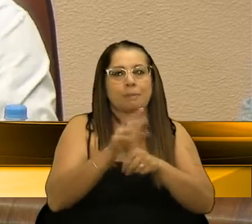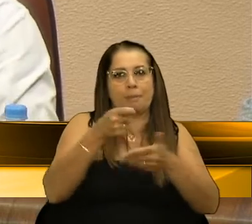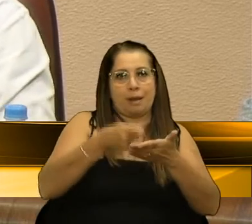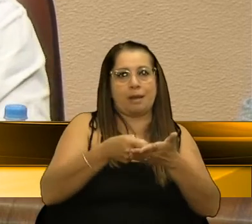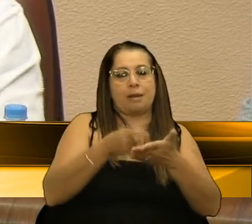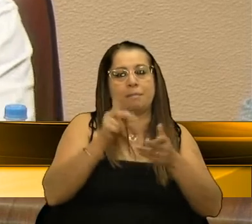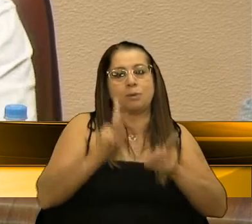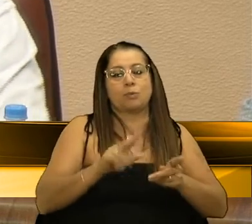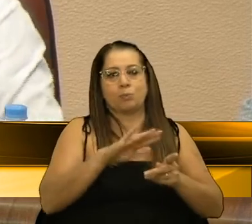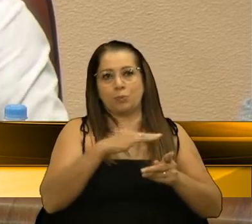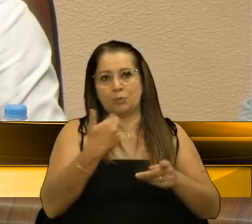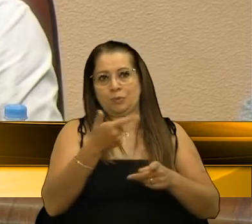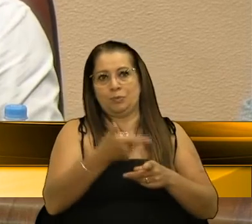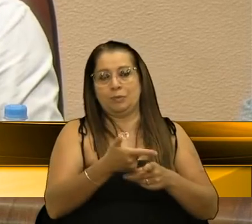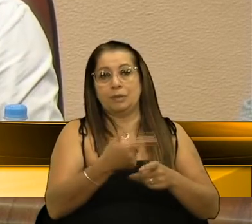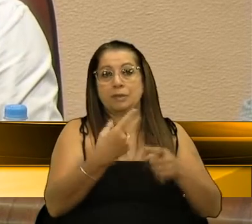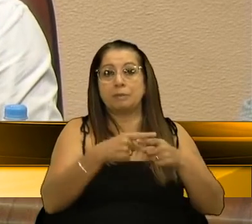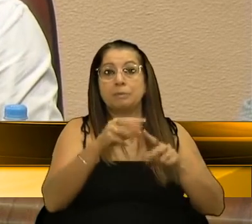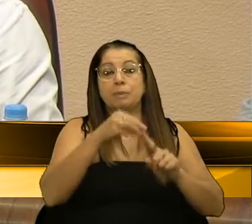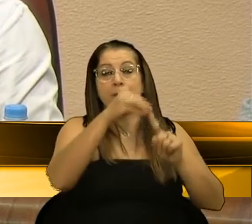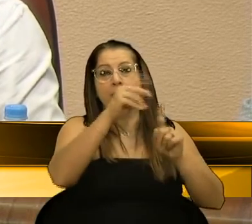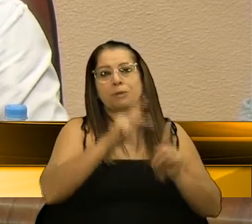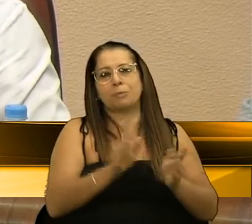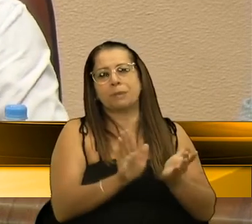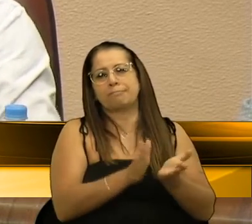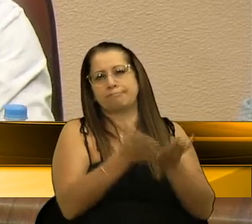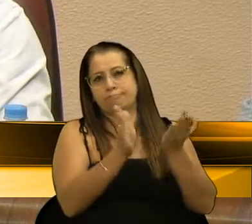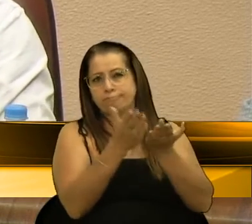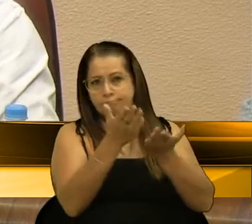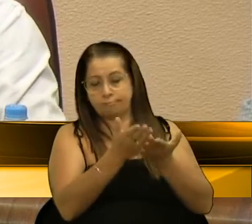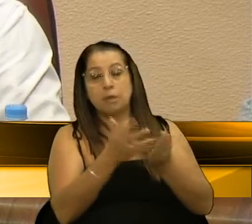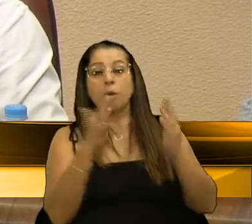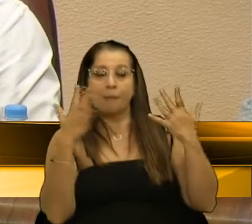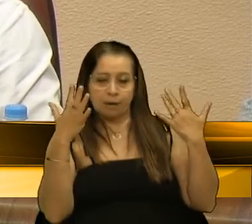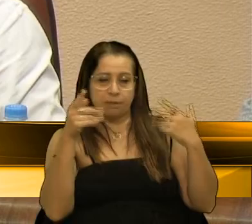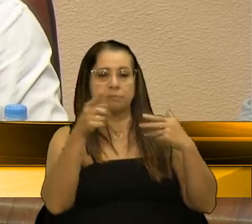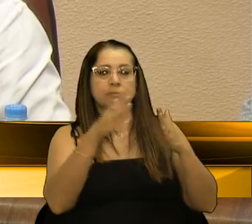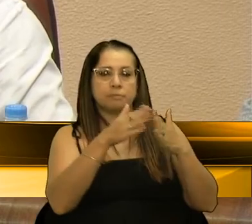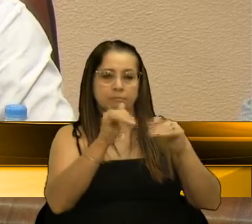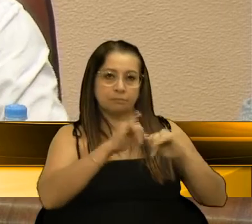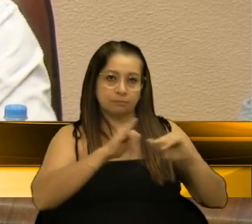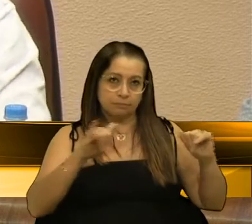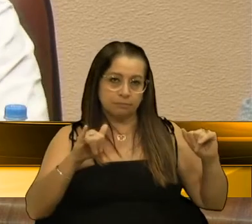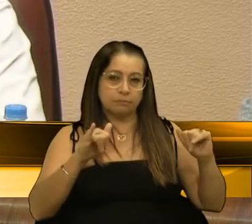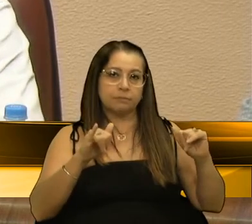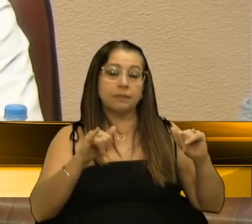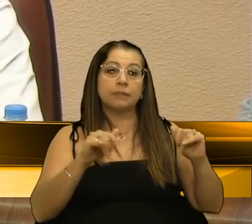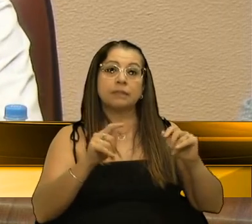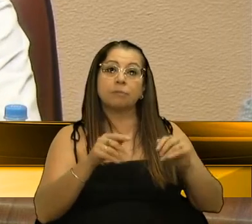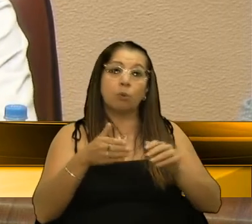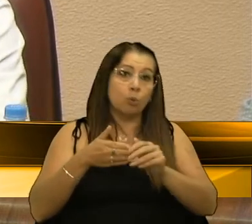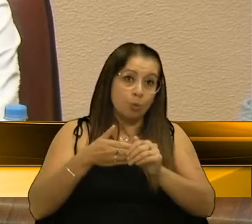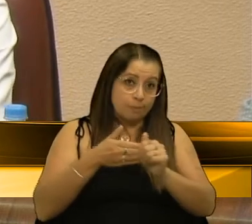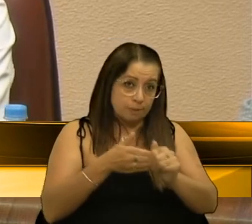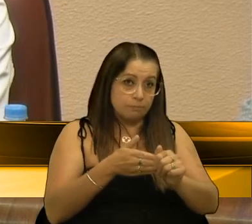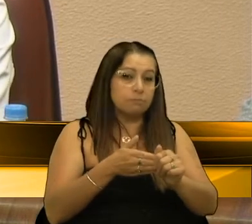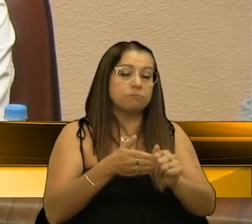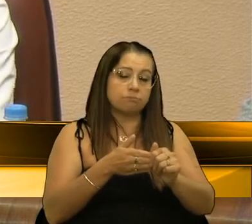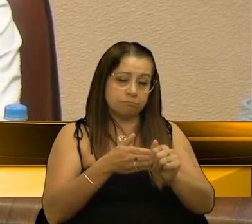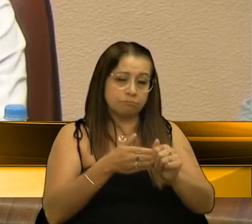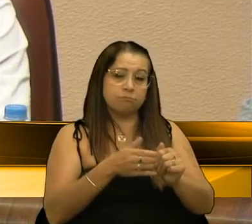principalmente para aquelas pessoas de vulnerabilidade social. Então, parabéns por esse pedido de informação. Estaremos acompanhando positivamente,